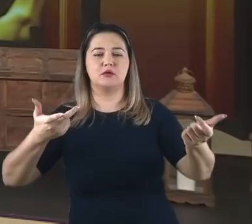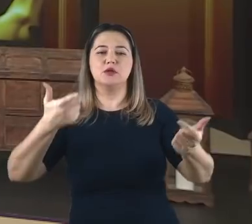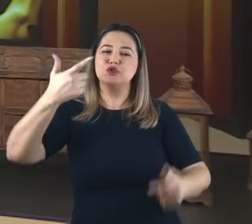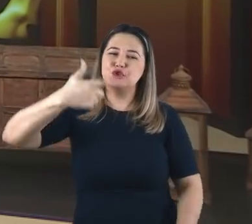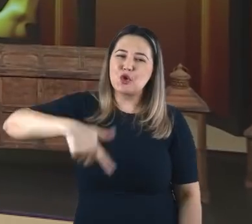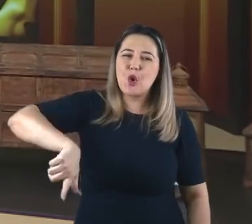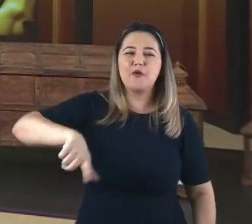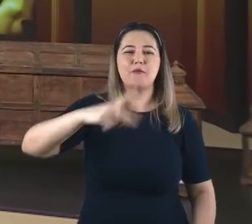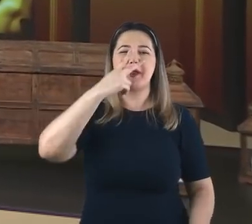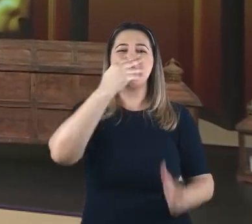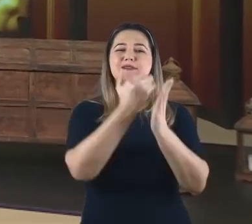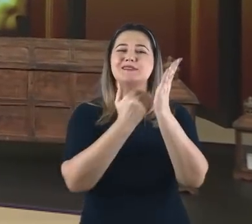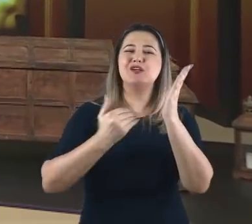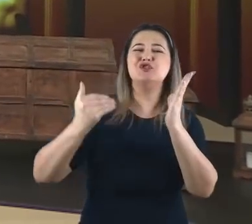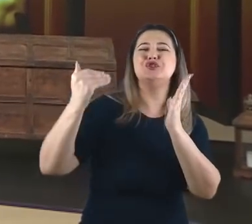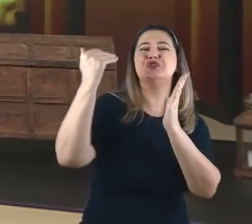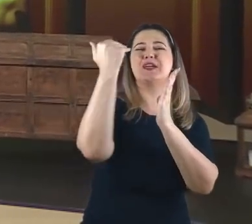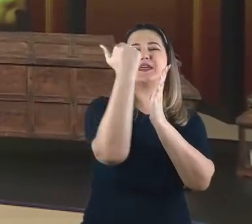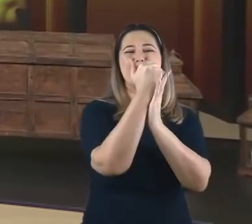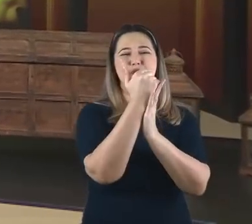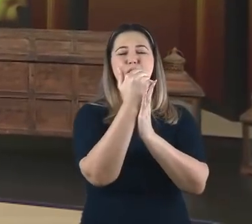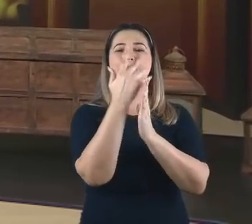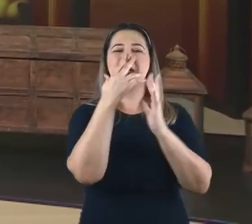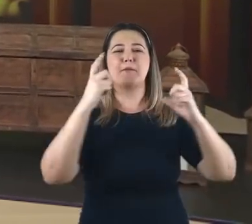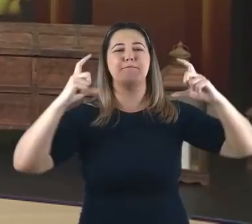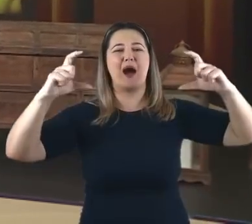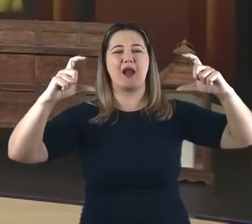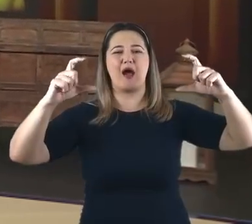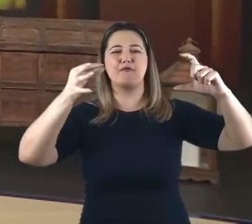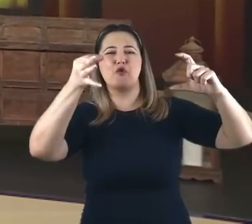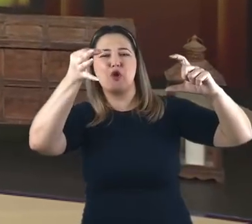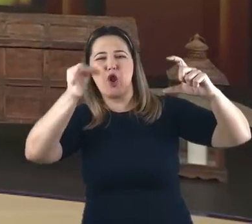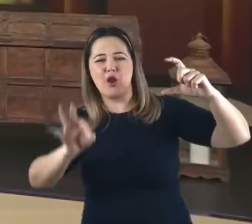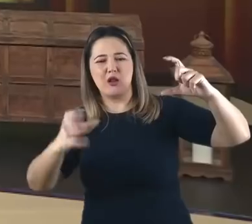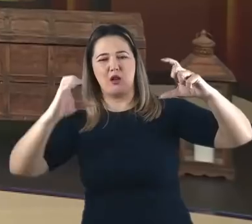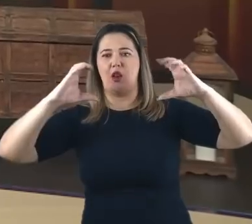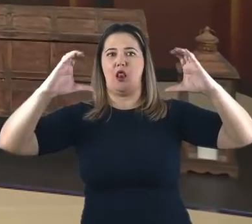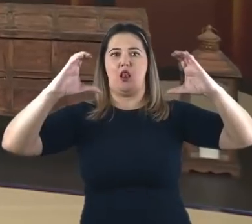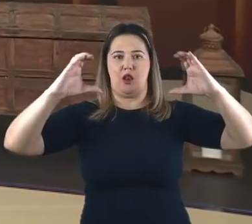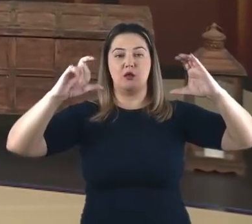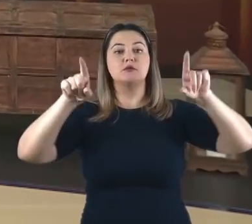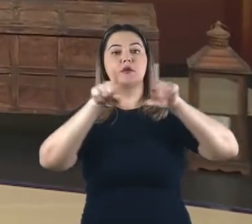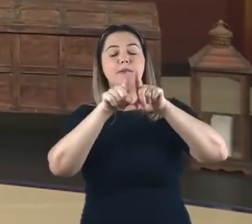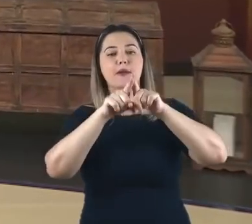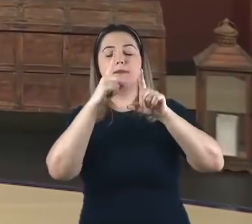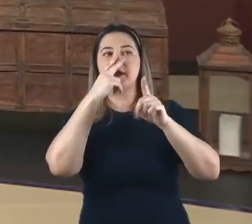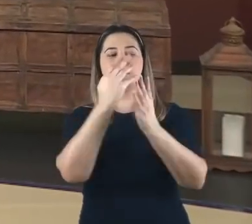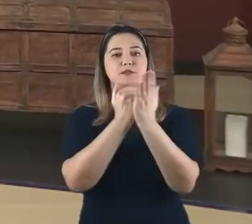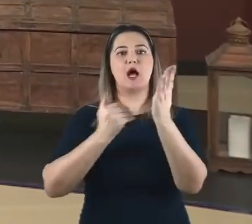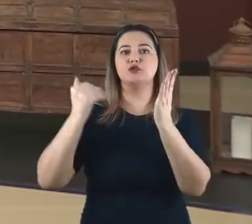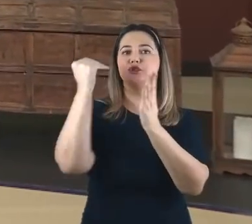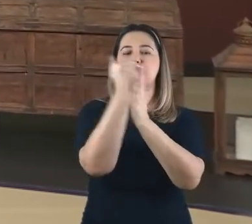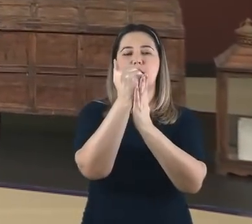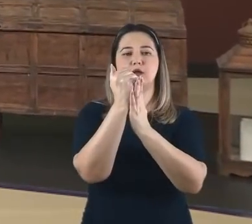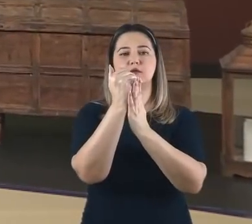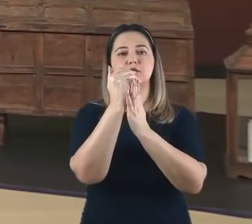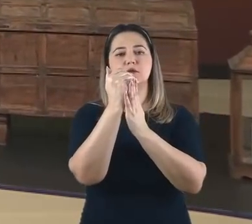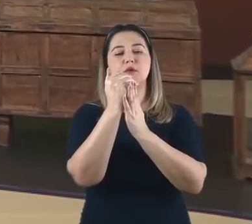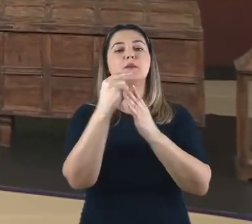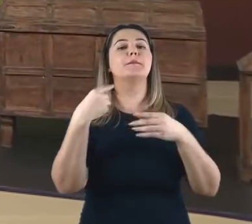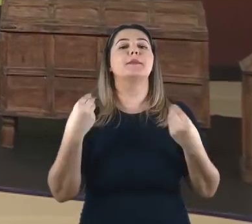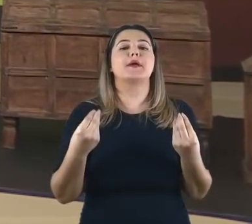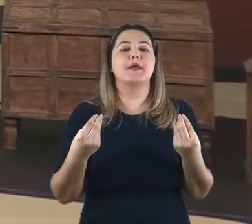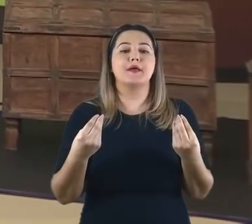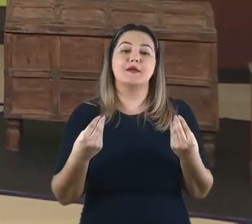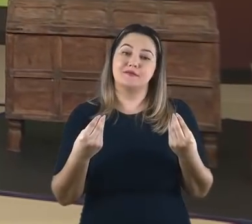Você percebeu? Um parágrafo longo, repetitivo, exagerado, propositalmente redigido,